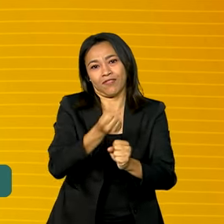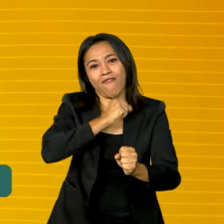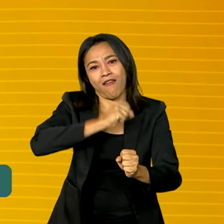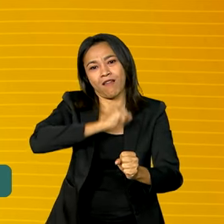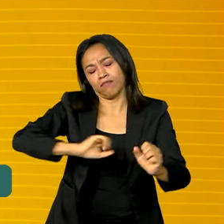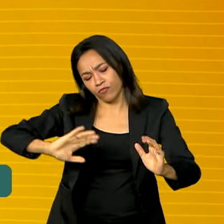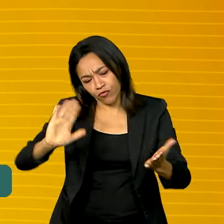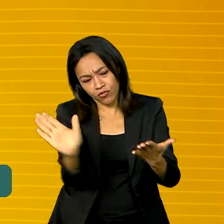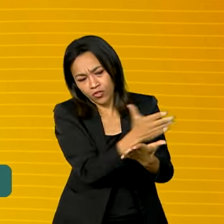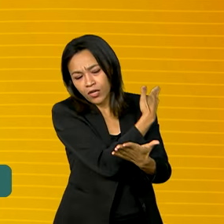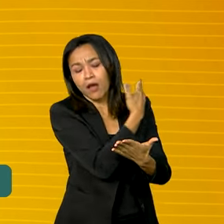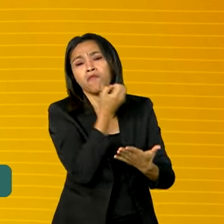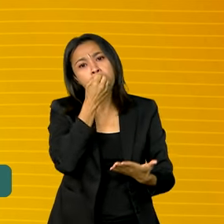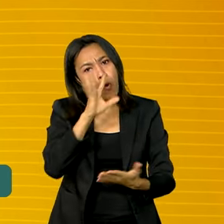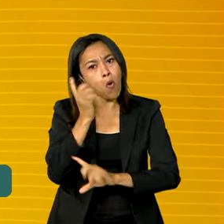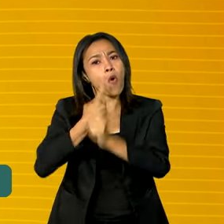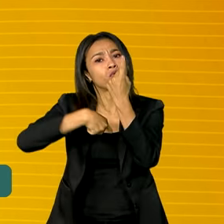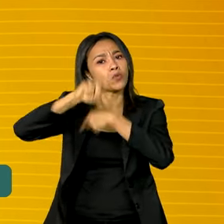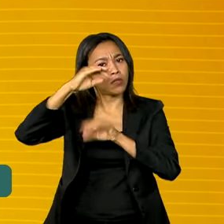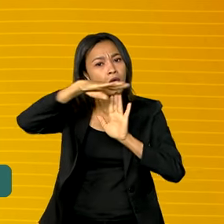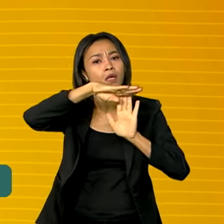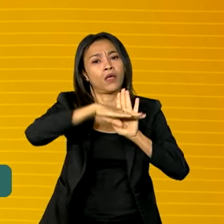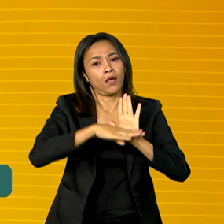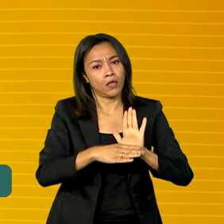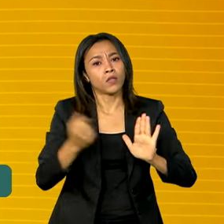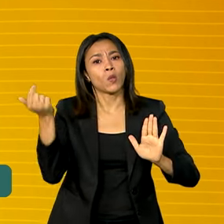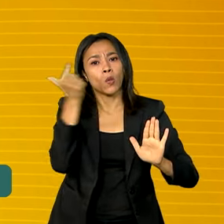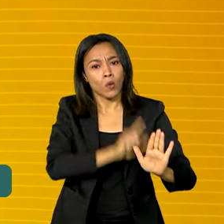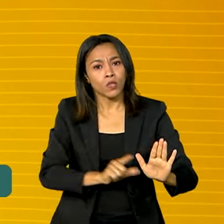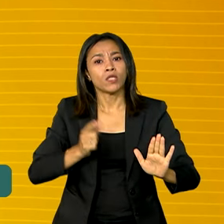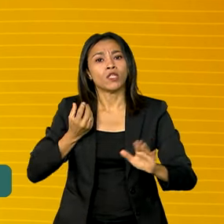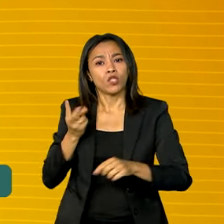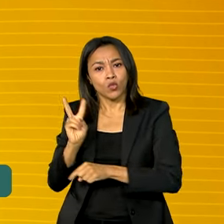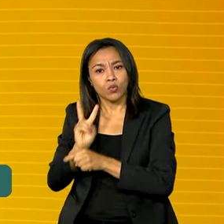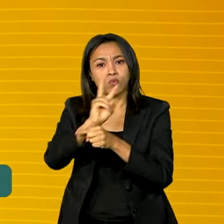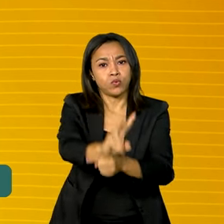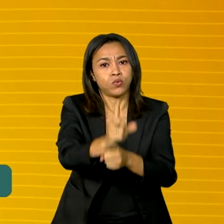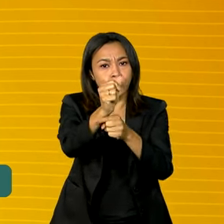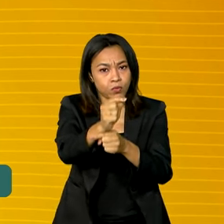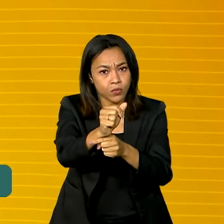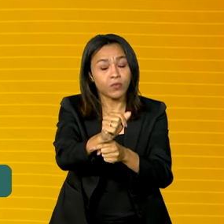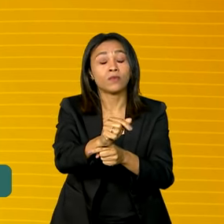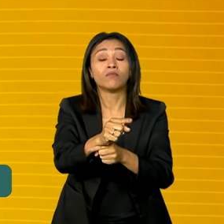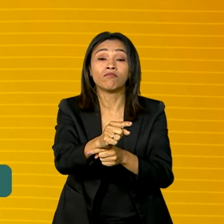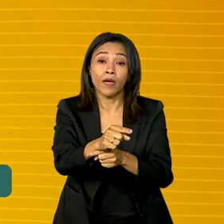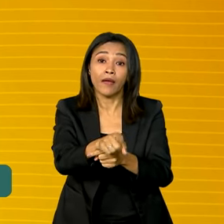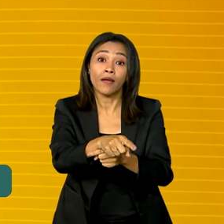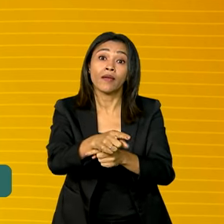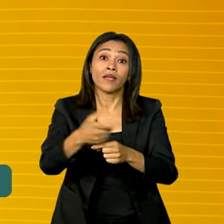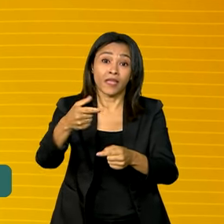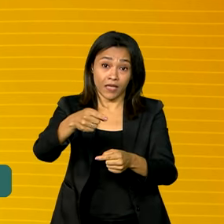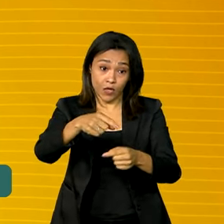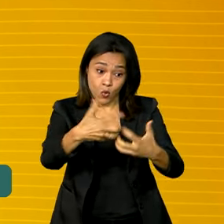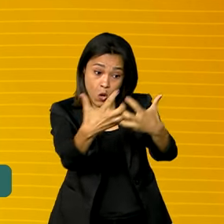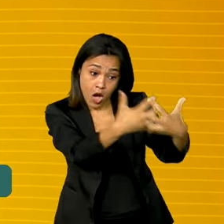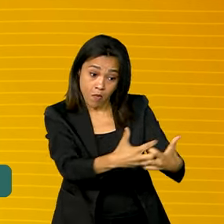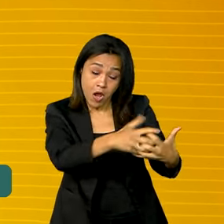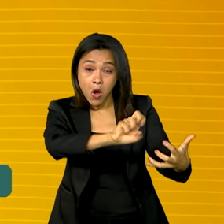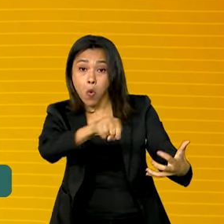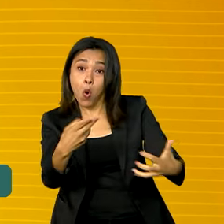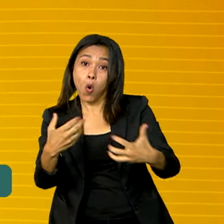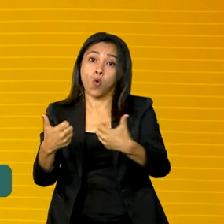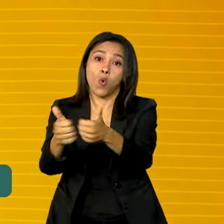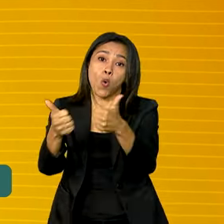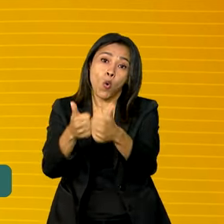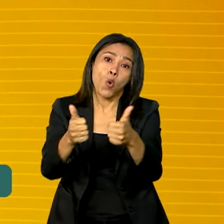sucedido. Conseguimos para receber o crédito, que é que dá baixa no caminhão ou ônibus com